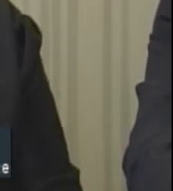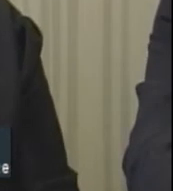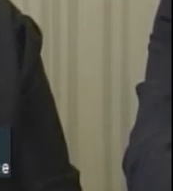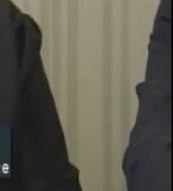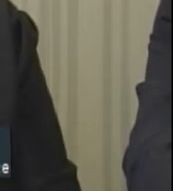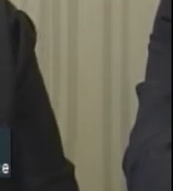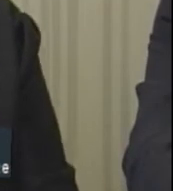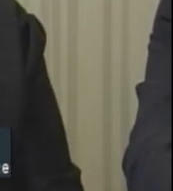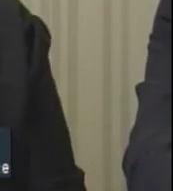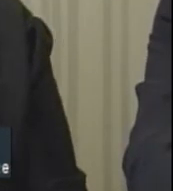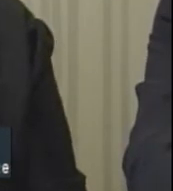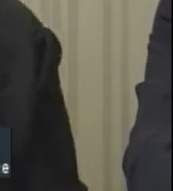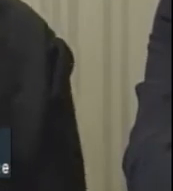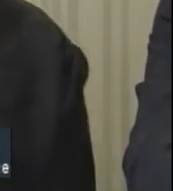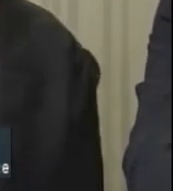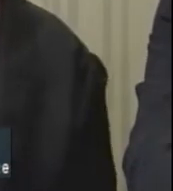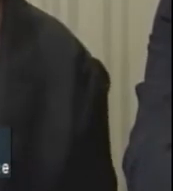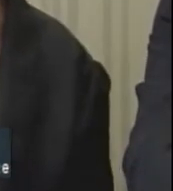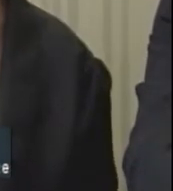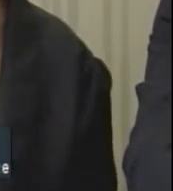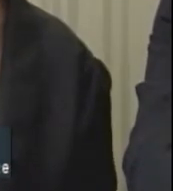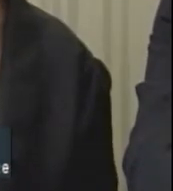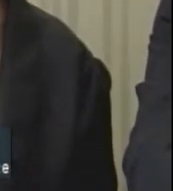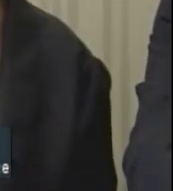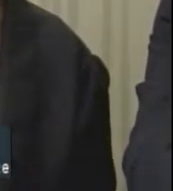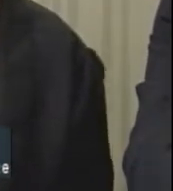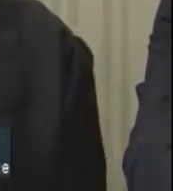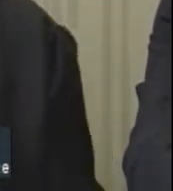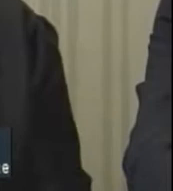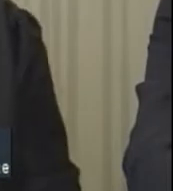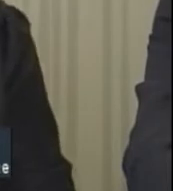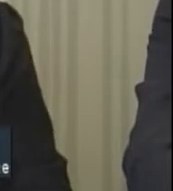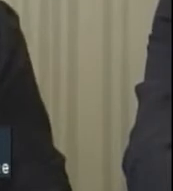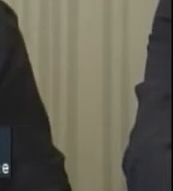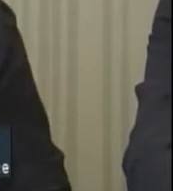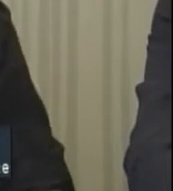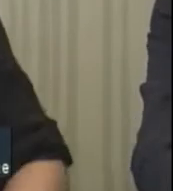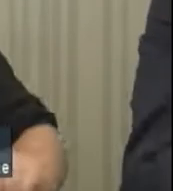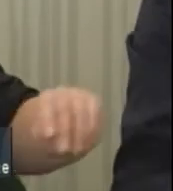Ah, tá, o dado, né? Eu estou sem o dado aqui, Janine, quer o...